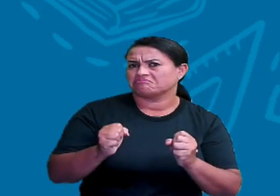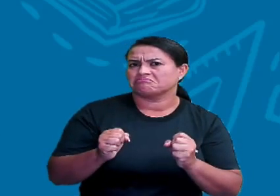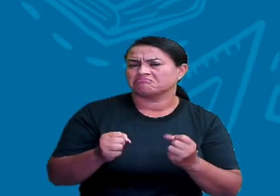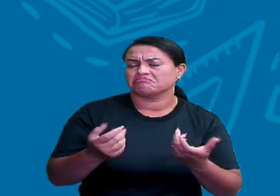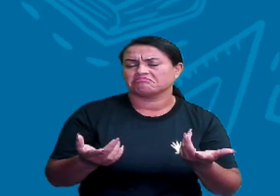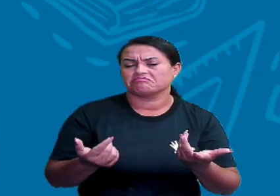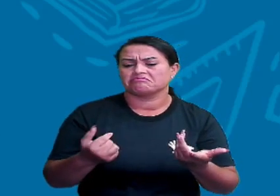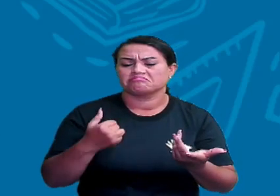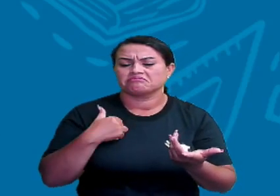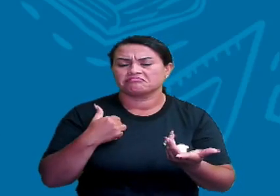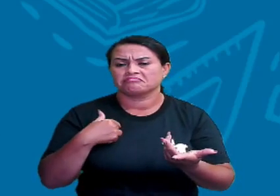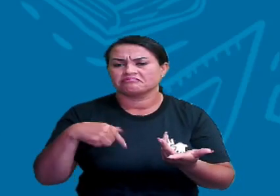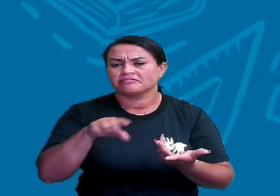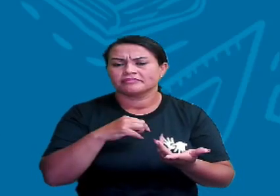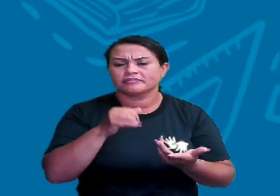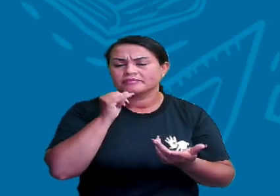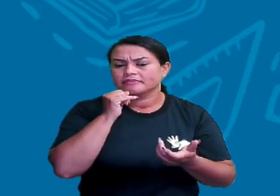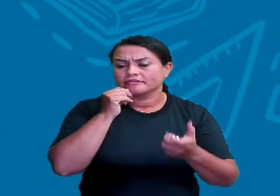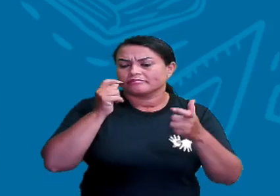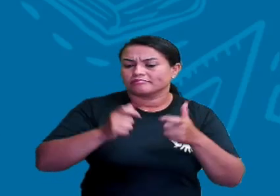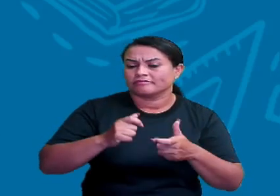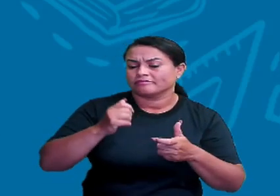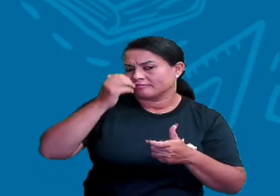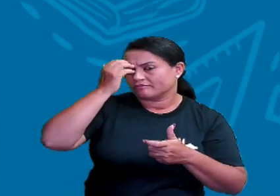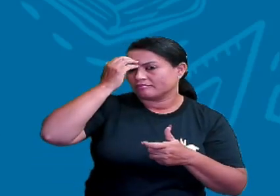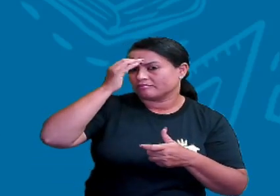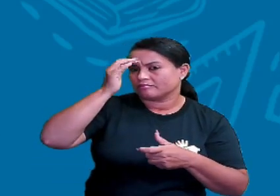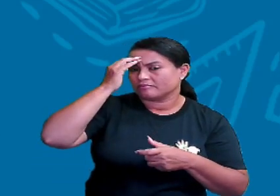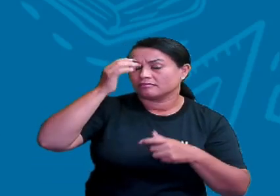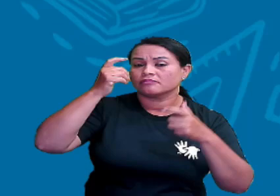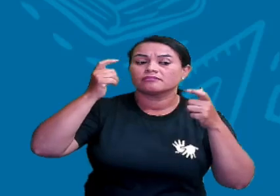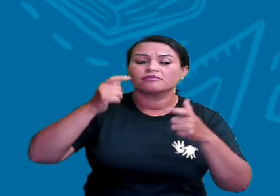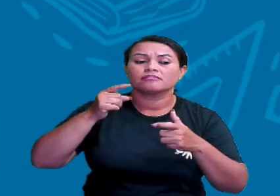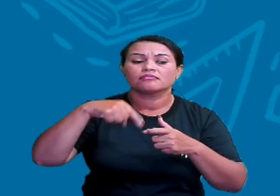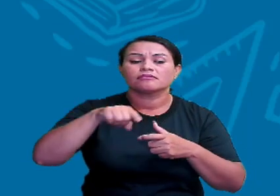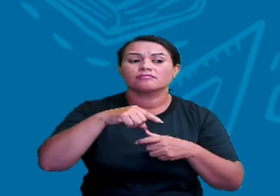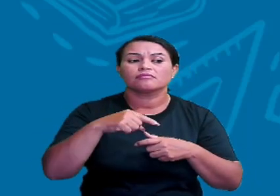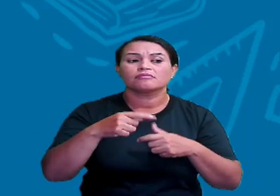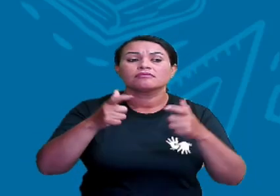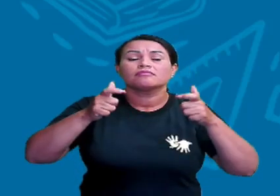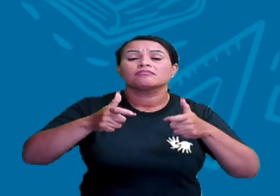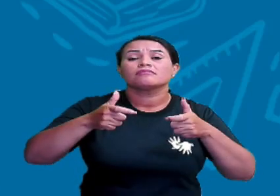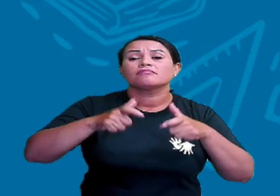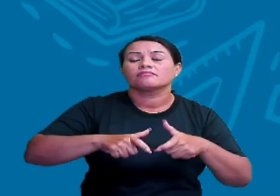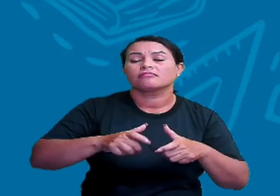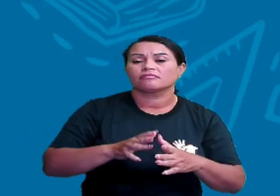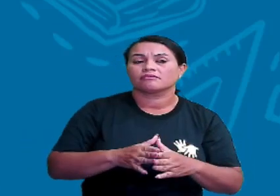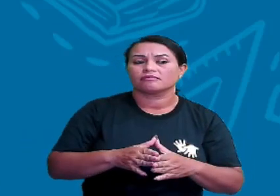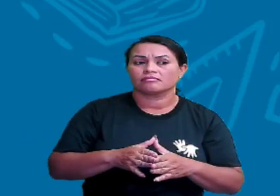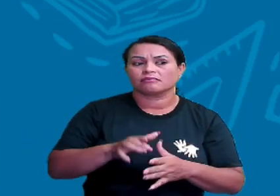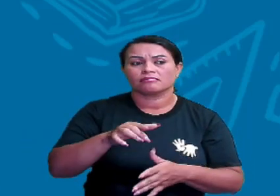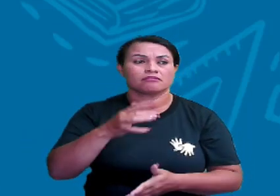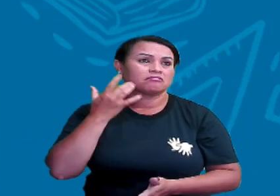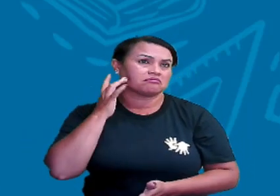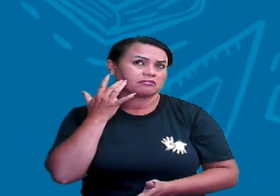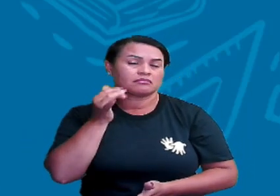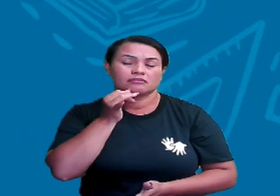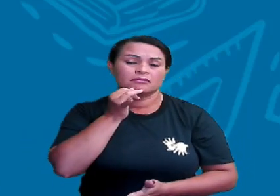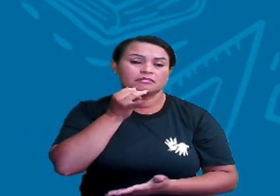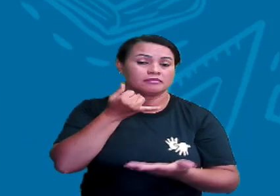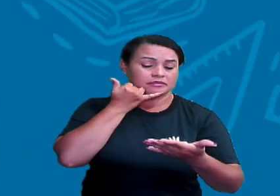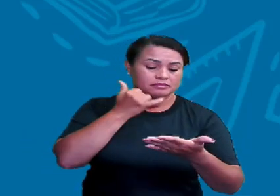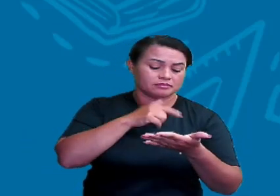aconteça de alguma vez você estar num lugar e não saiba aonde você está, precisamente. Aí, você abre o seu